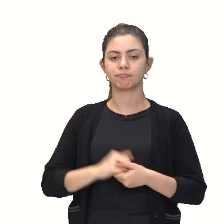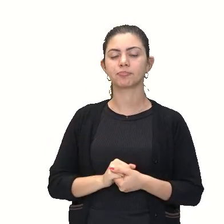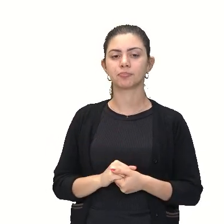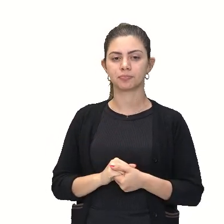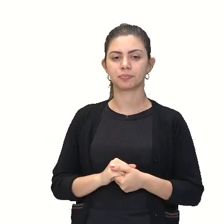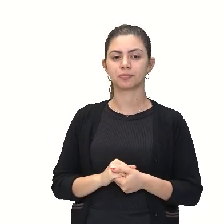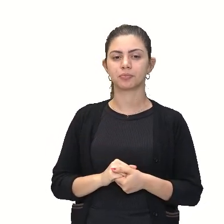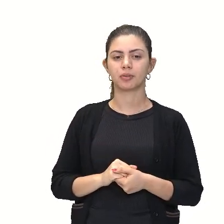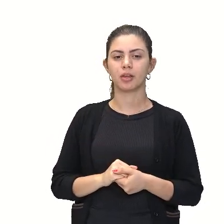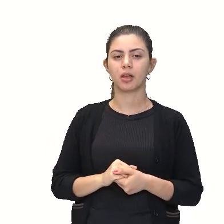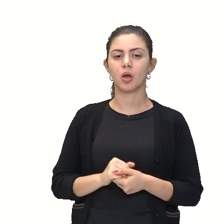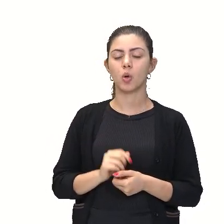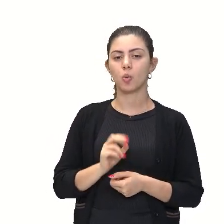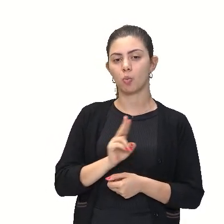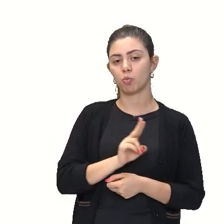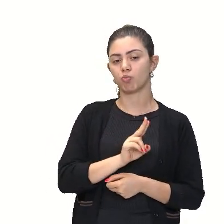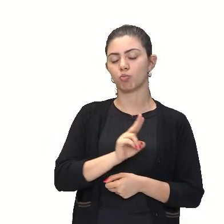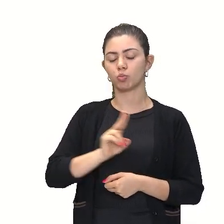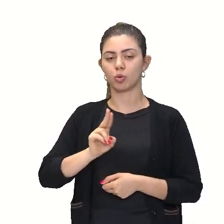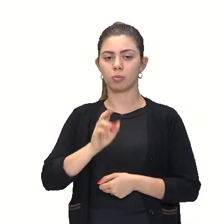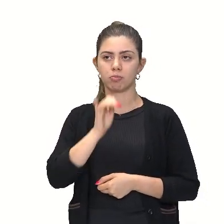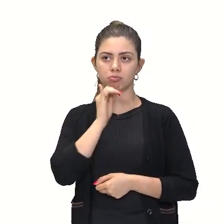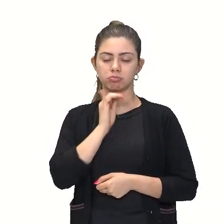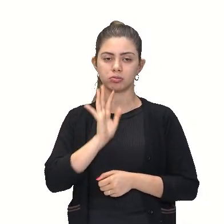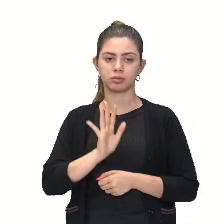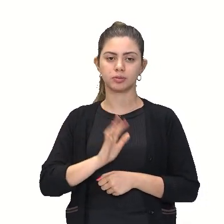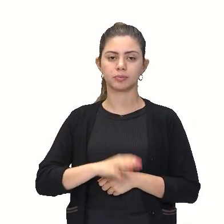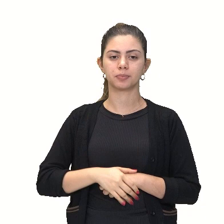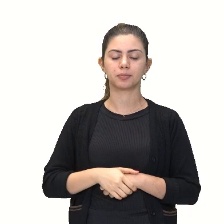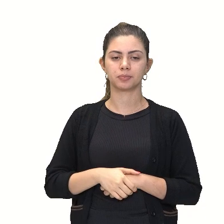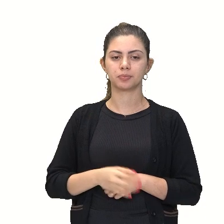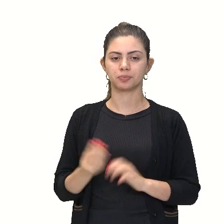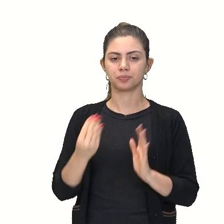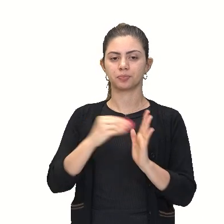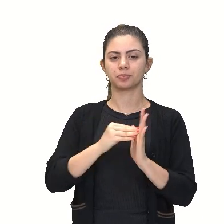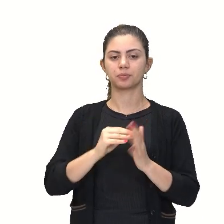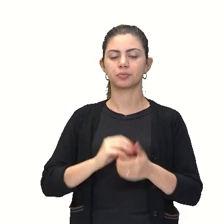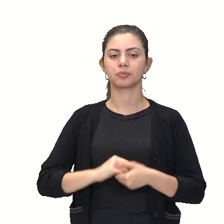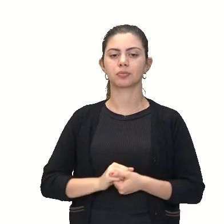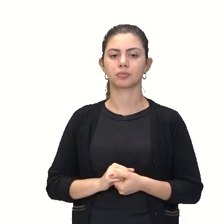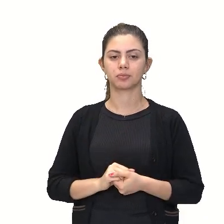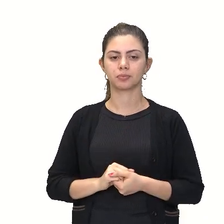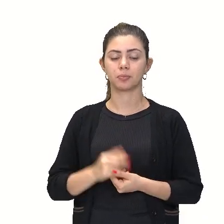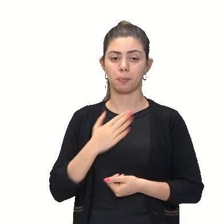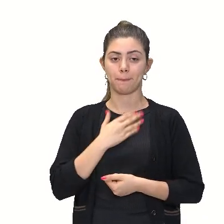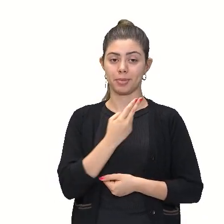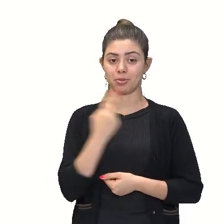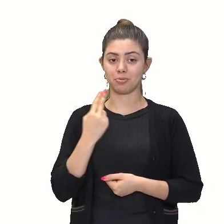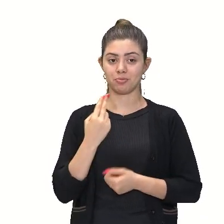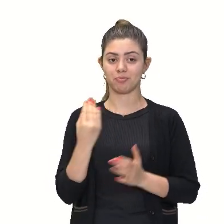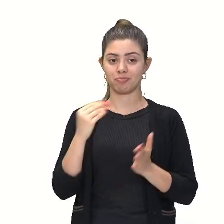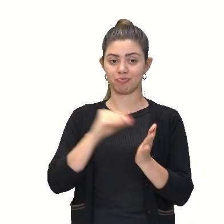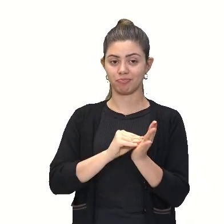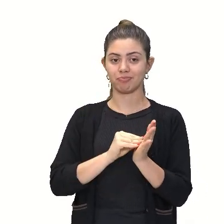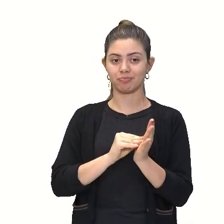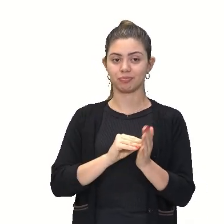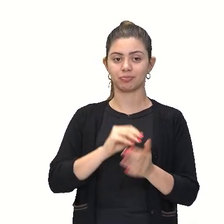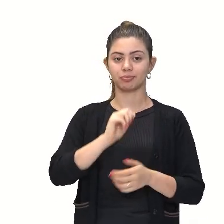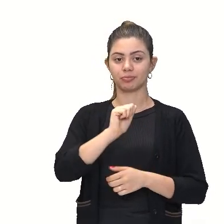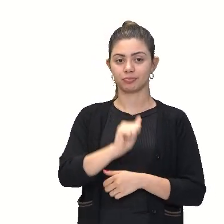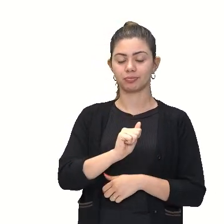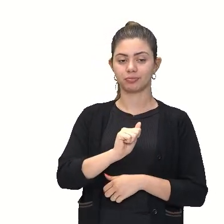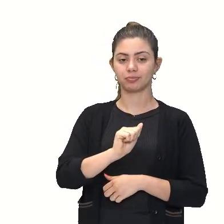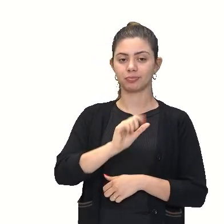um nome bem grande, digamos assim. Eu tenho, eu vou colocar aqui, ó, o meu nome, aldemir,